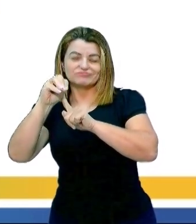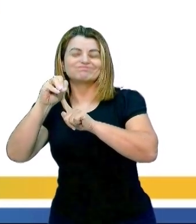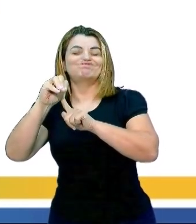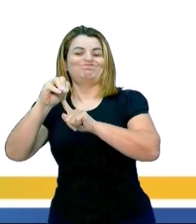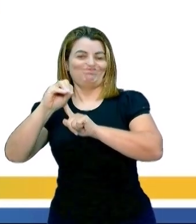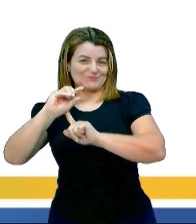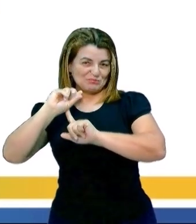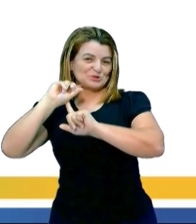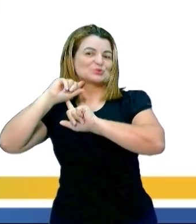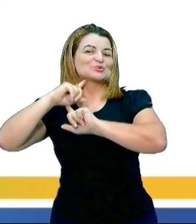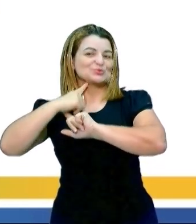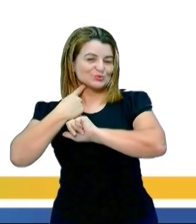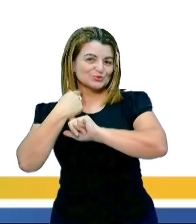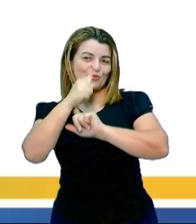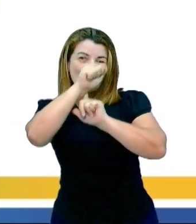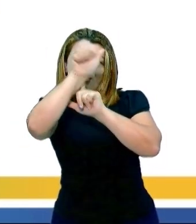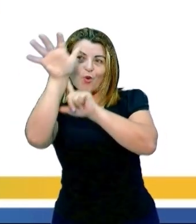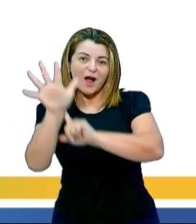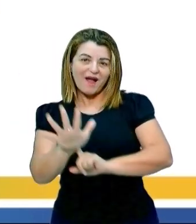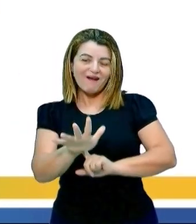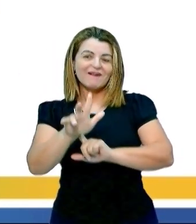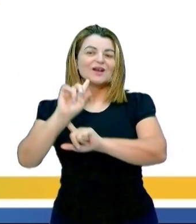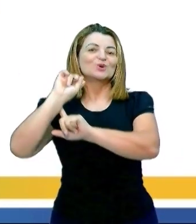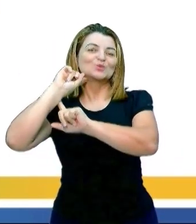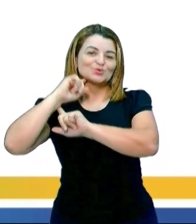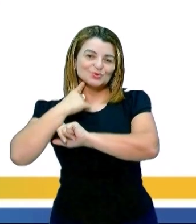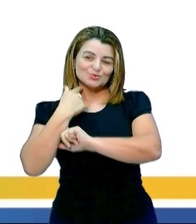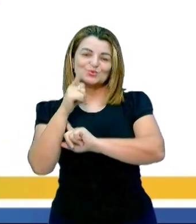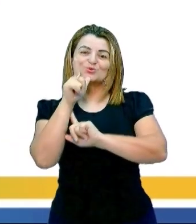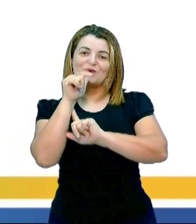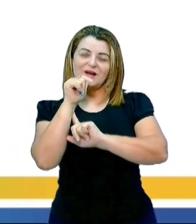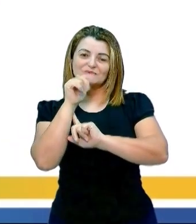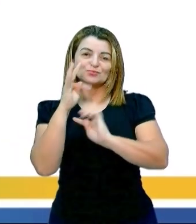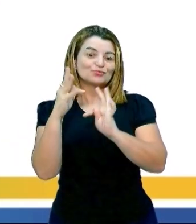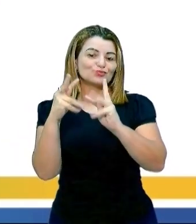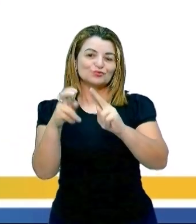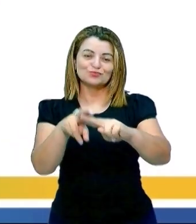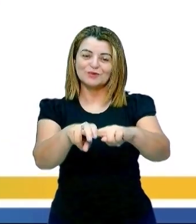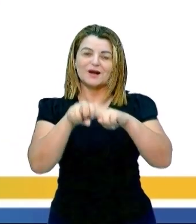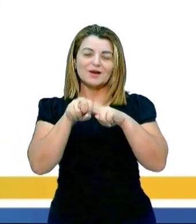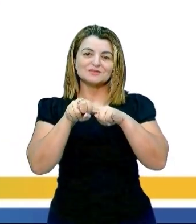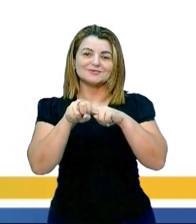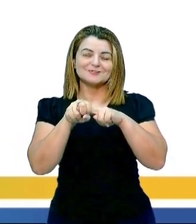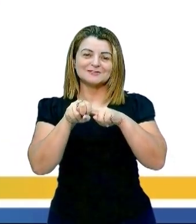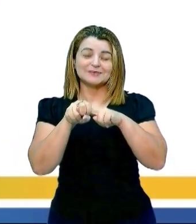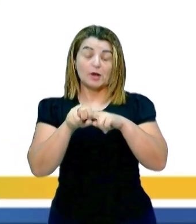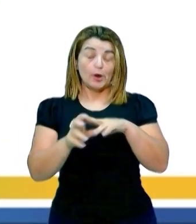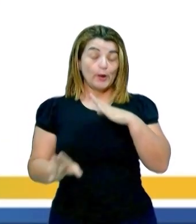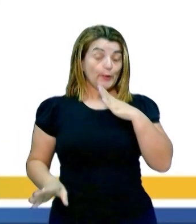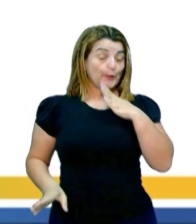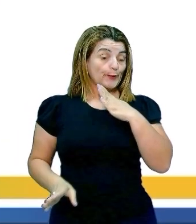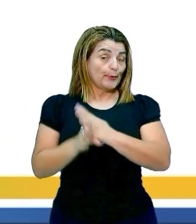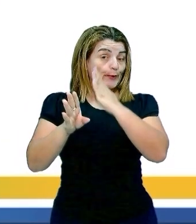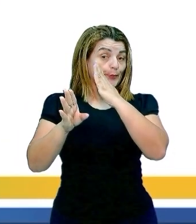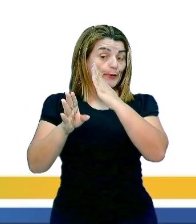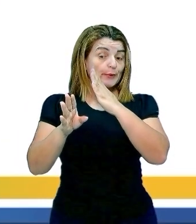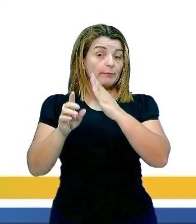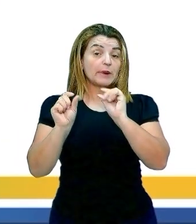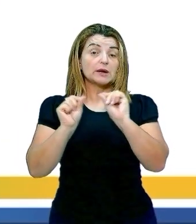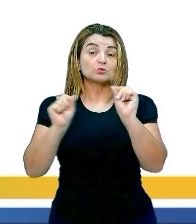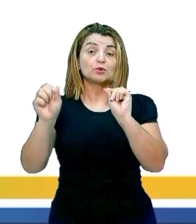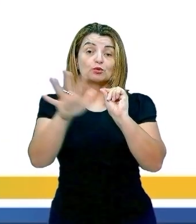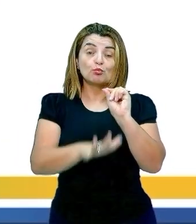contaminam a água. Ok? Então, isso tudo causa impactos ambientais. A